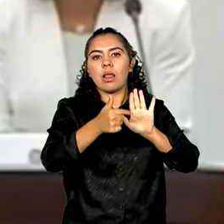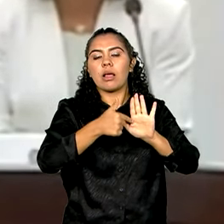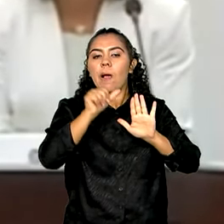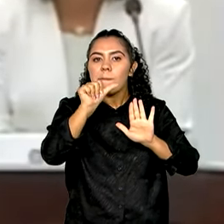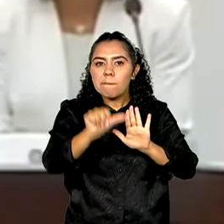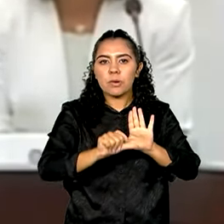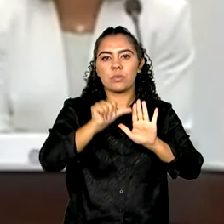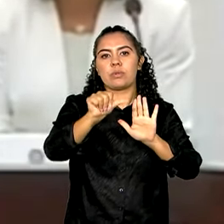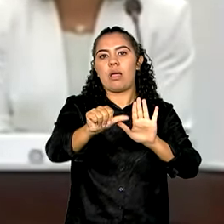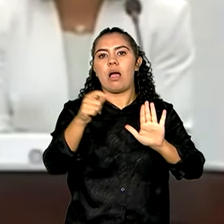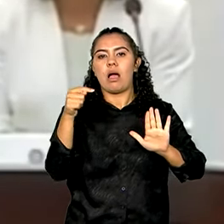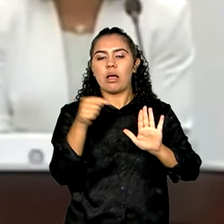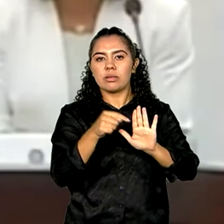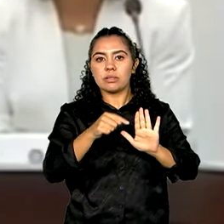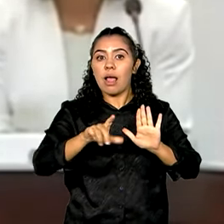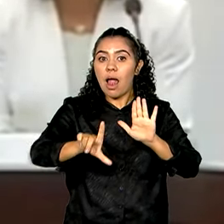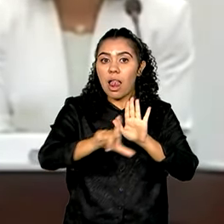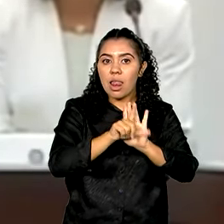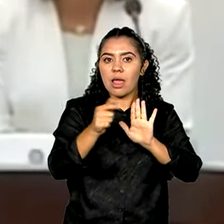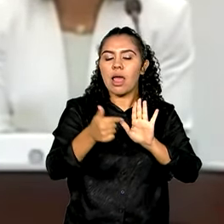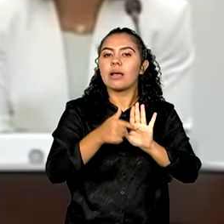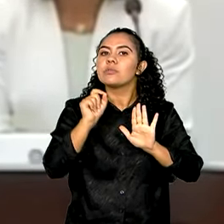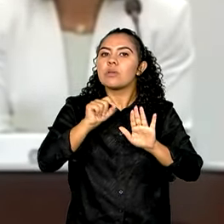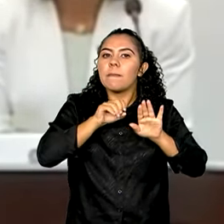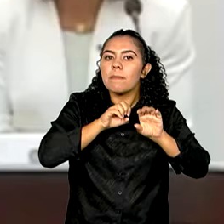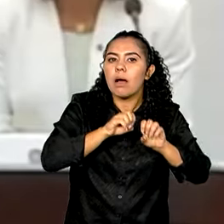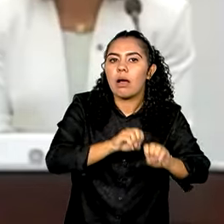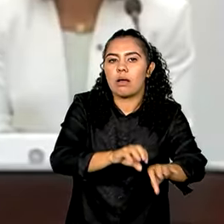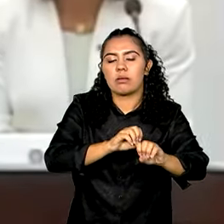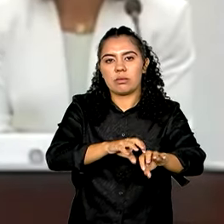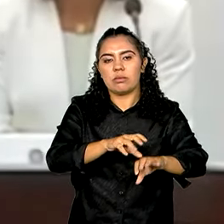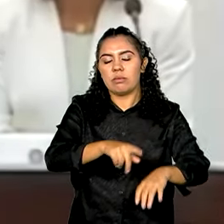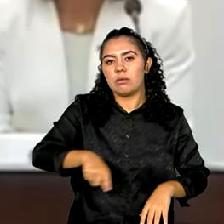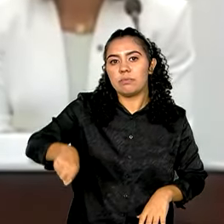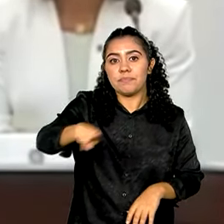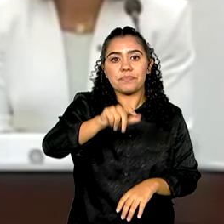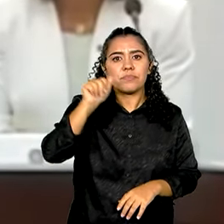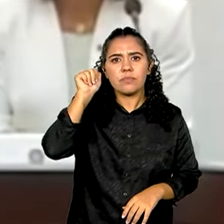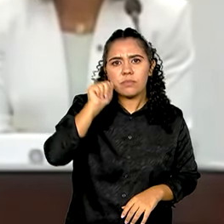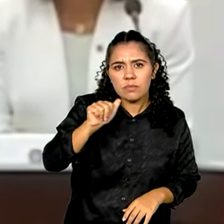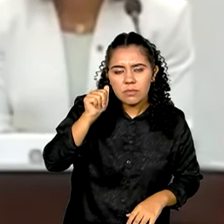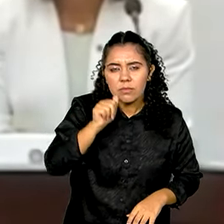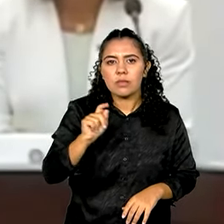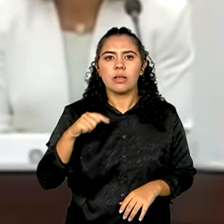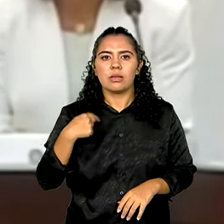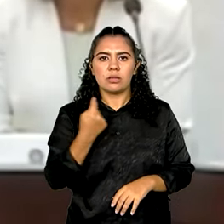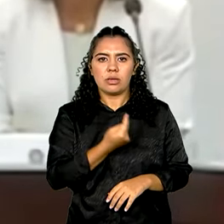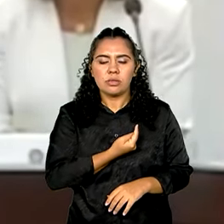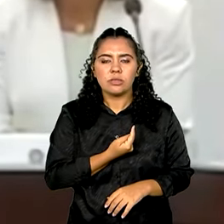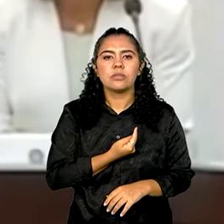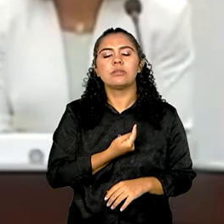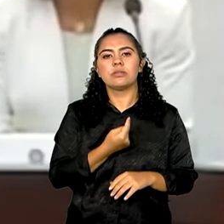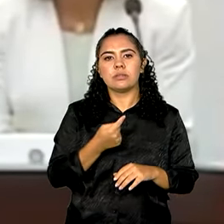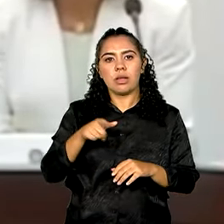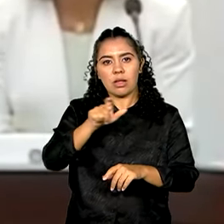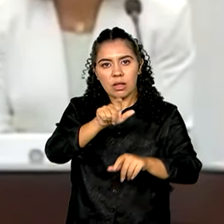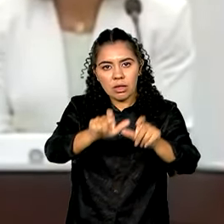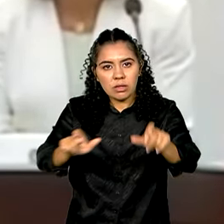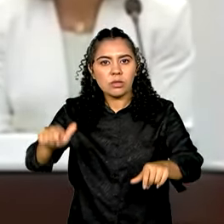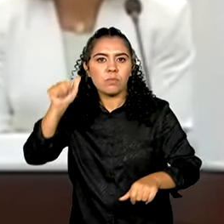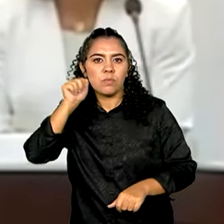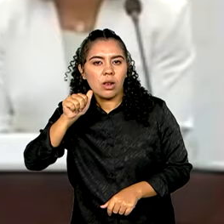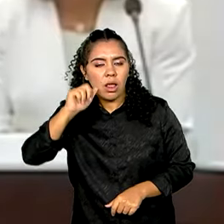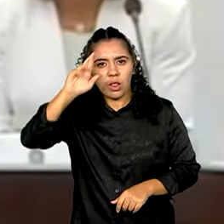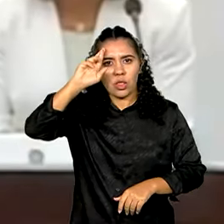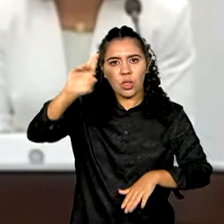ela seja, de fato, uma lei educativa. Porque com todas as mulheres que nós conversamos, sejam mulheres empresárias,